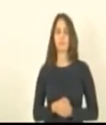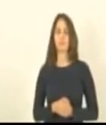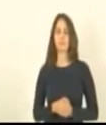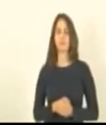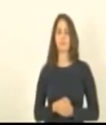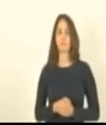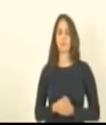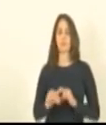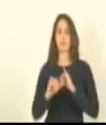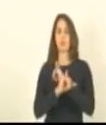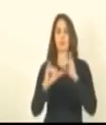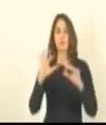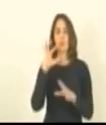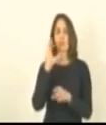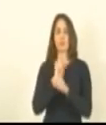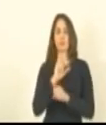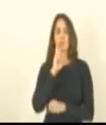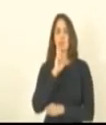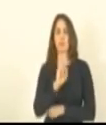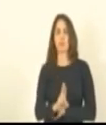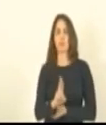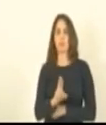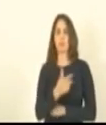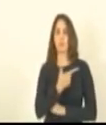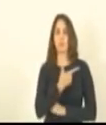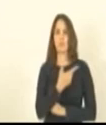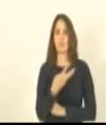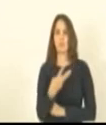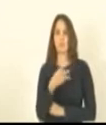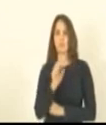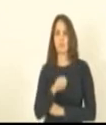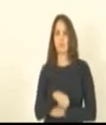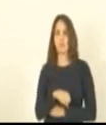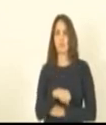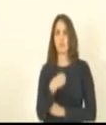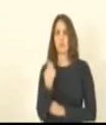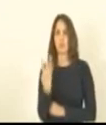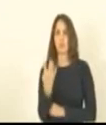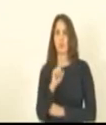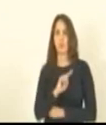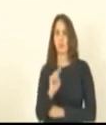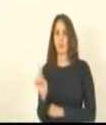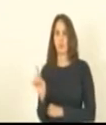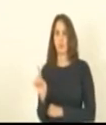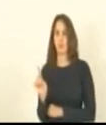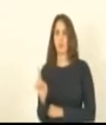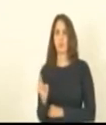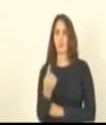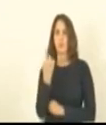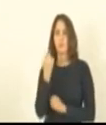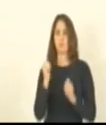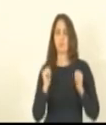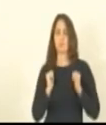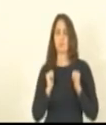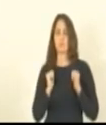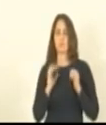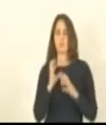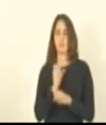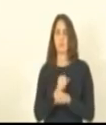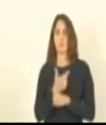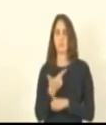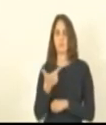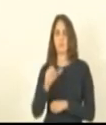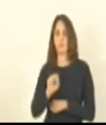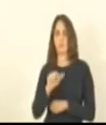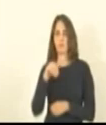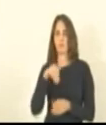promulgar não a divulgar aqui o resultado 23 votos sim 4 votos não uma abstenção totalizando 28